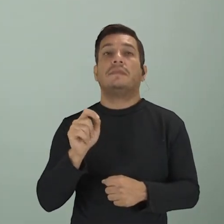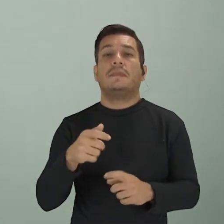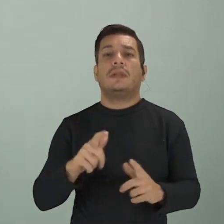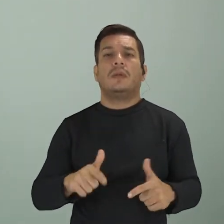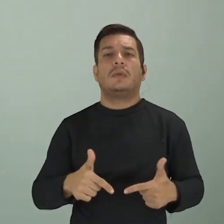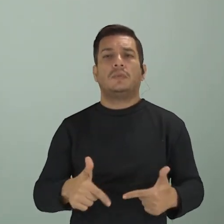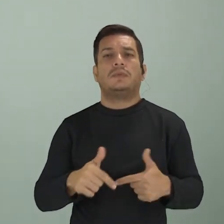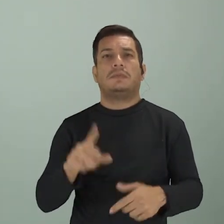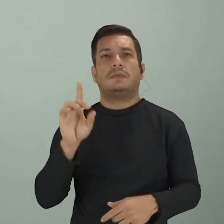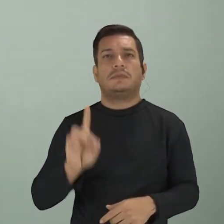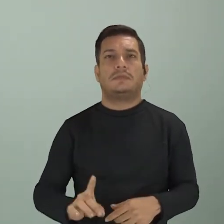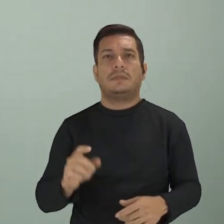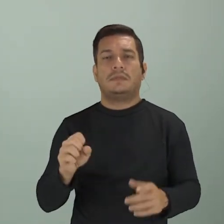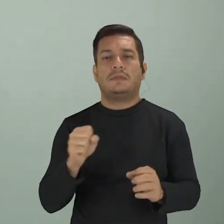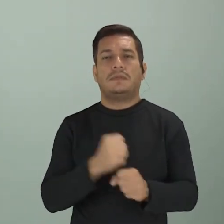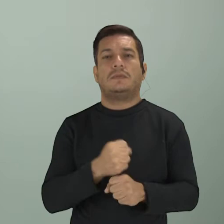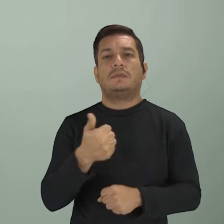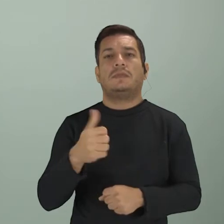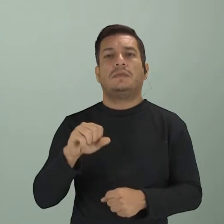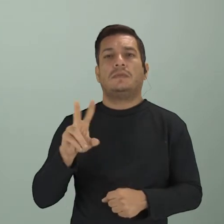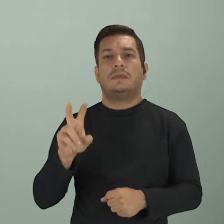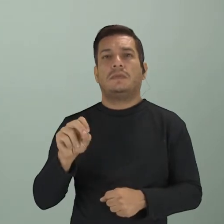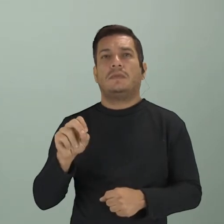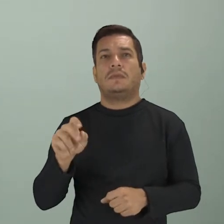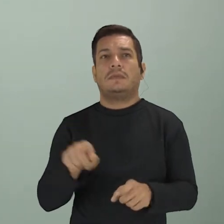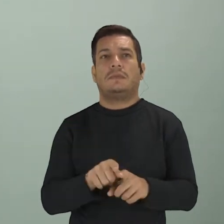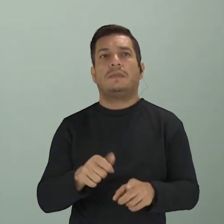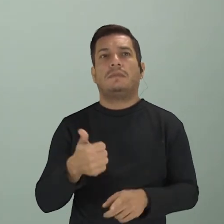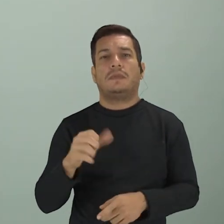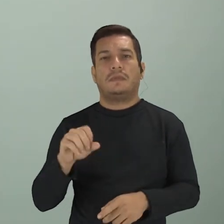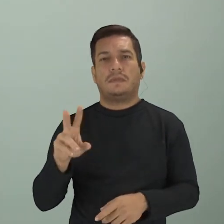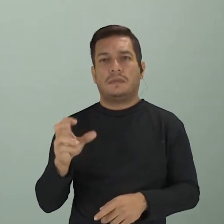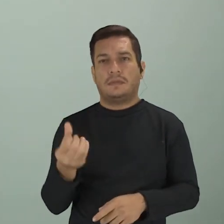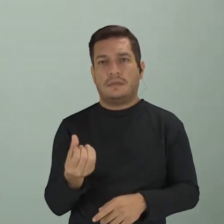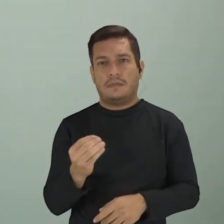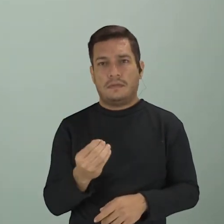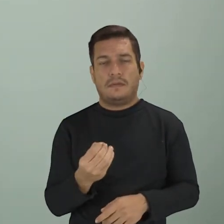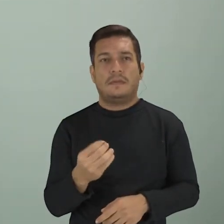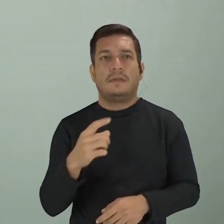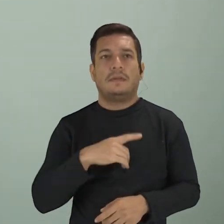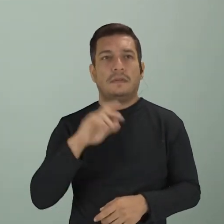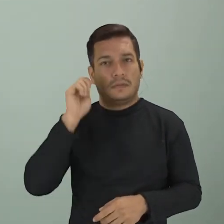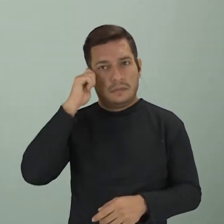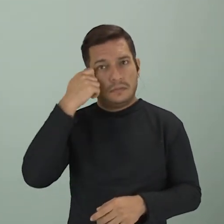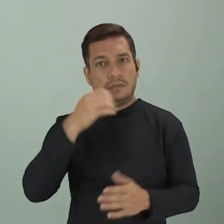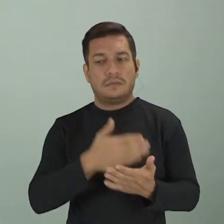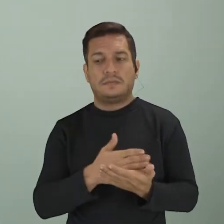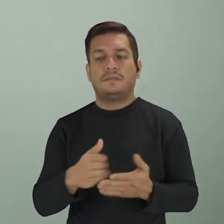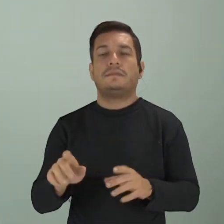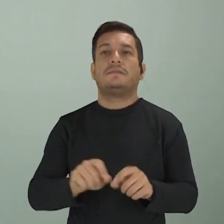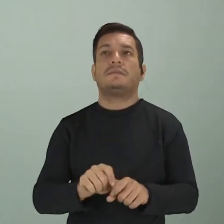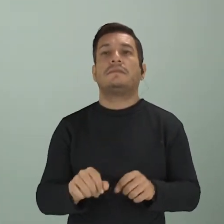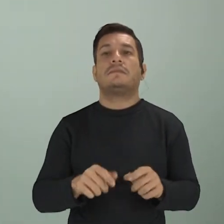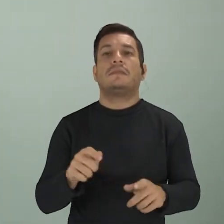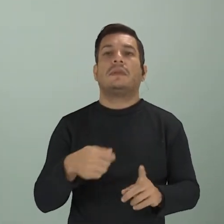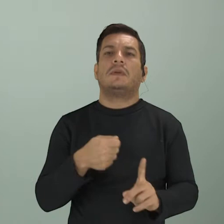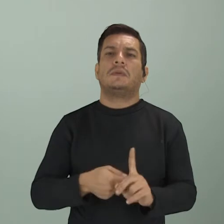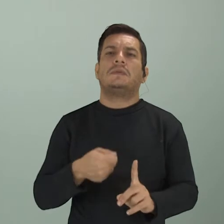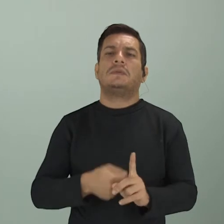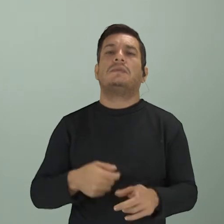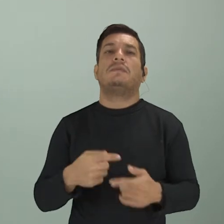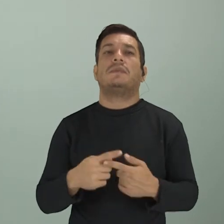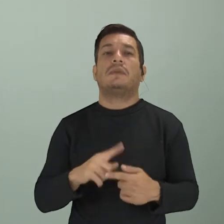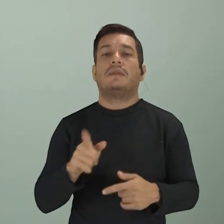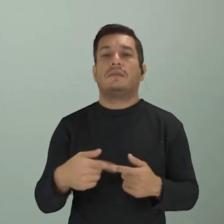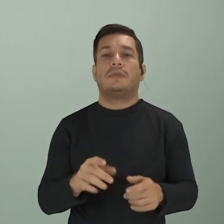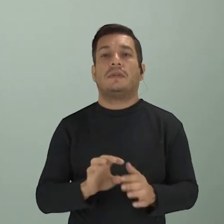luta dos direitos civis, né? Na década de 1950 e de 1960, que os negros, eles começam a reivindicar. Porque após